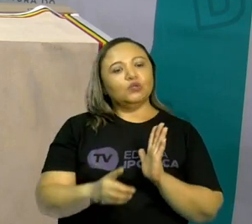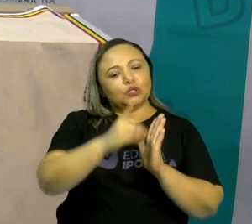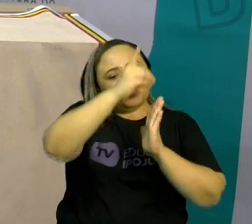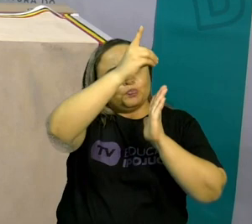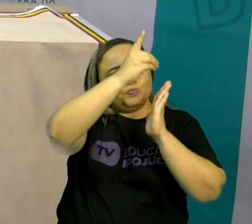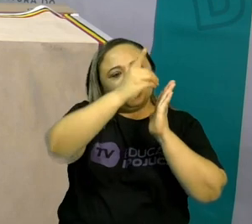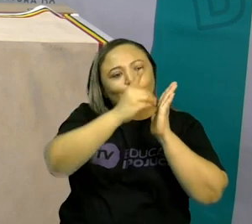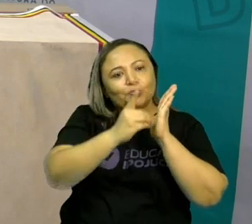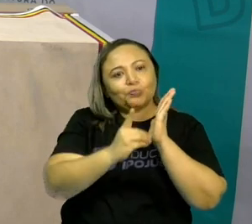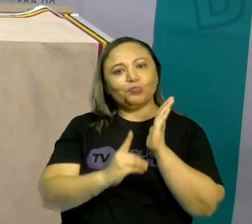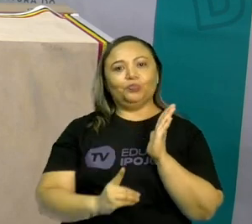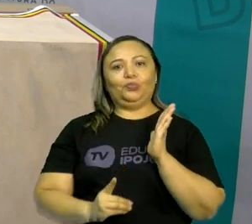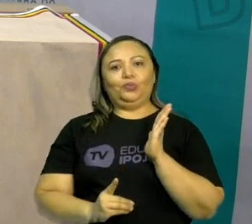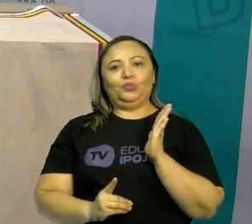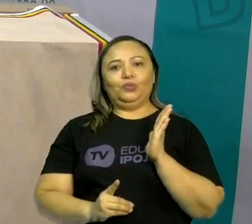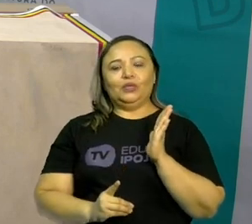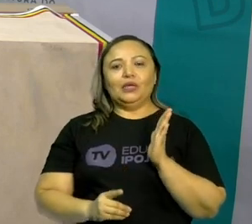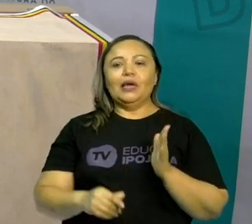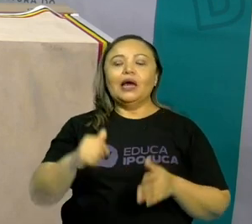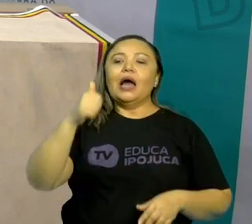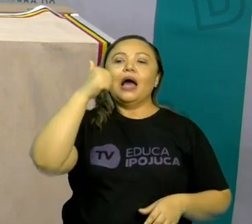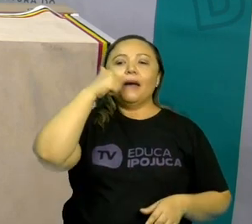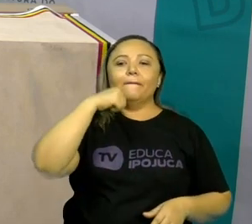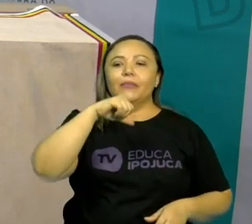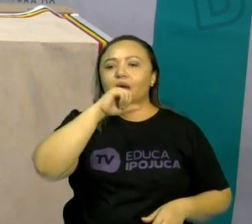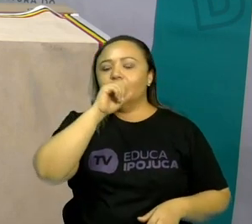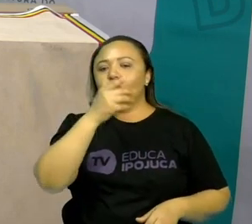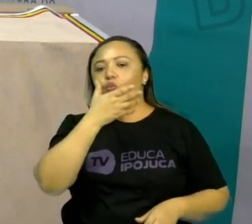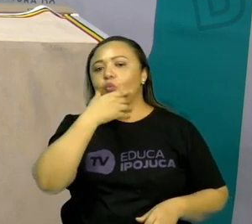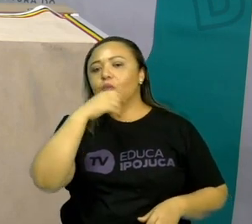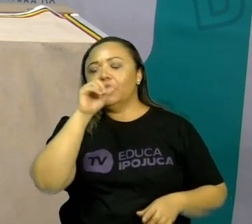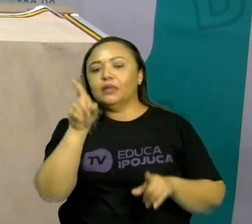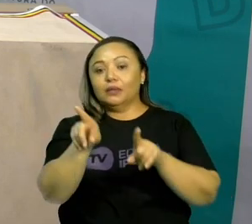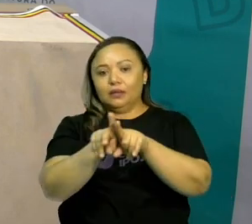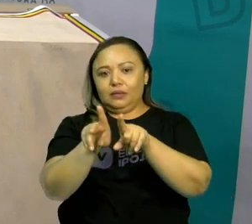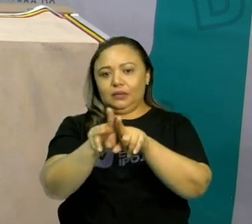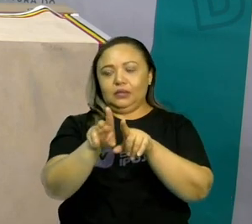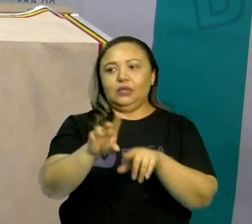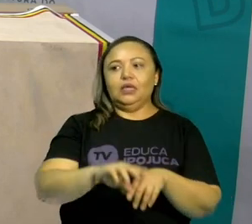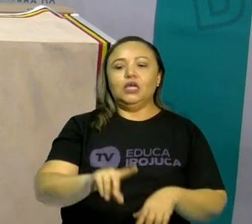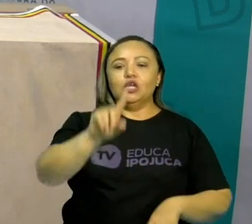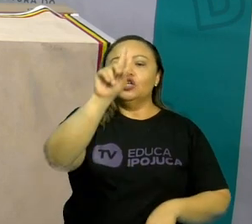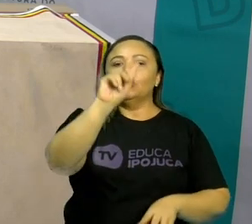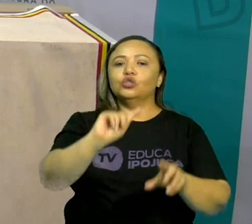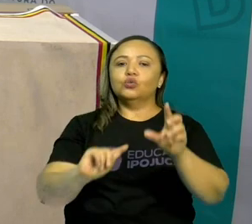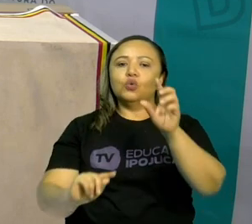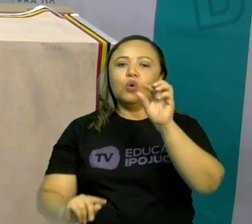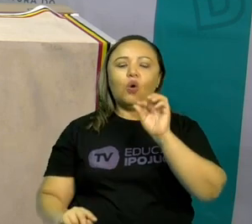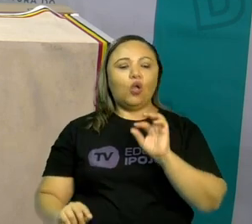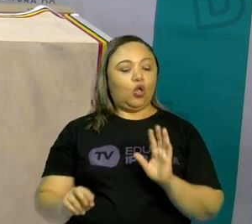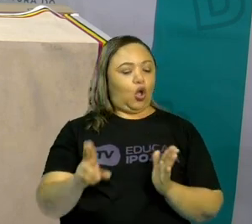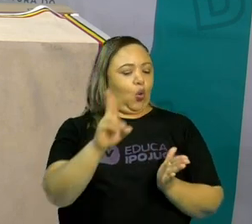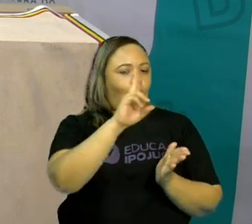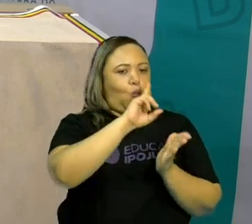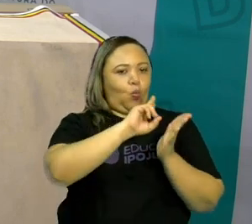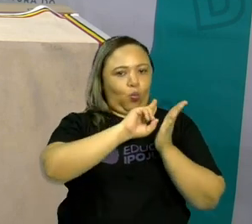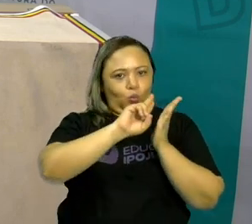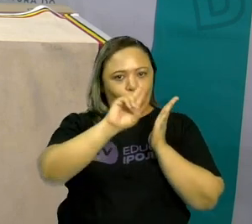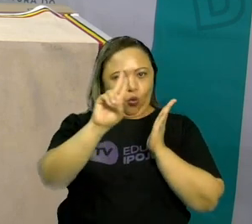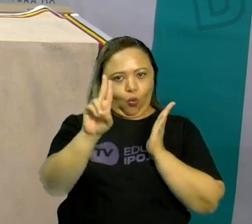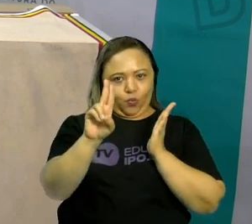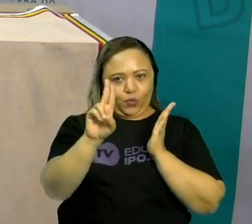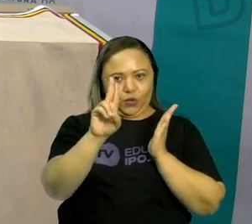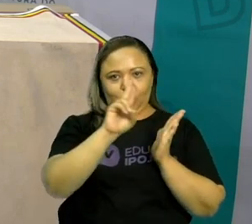papai e a nossa mamãe escolhem para nós uma coisa que a gente vai levar para o resto das nossas vidas,